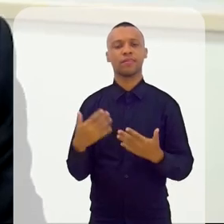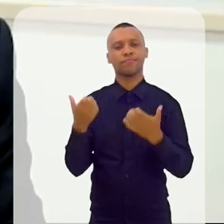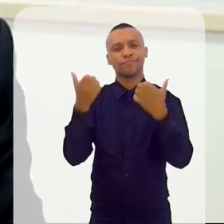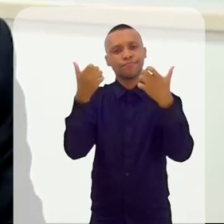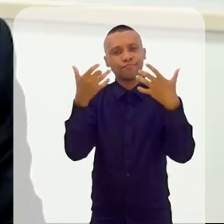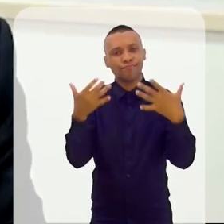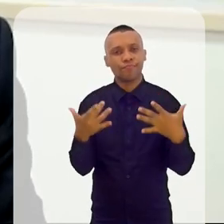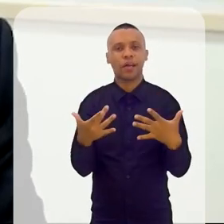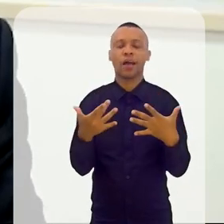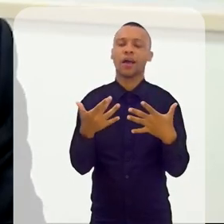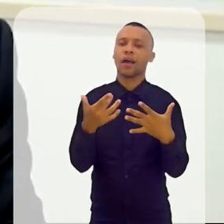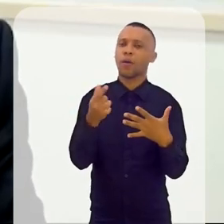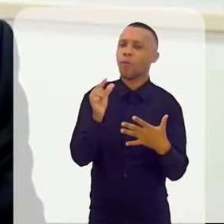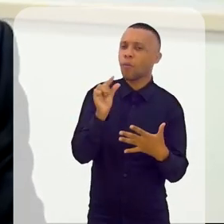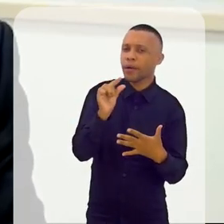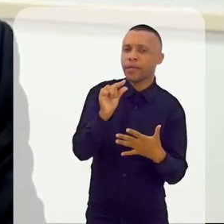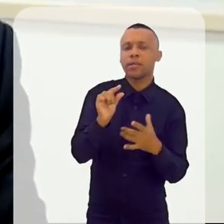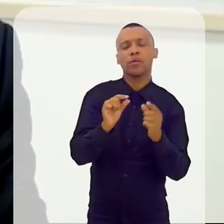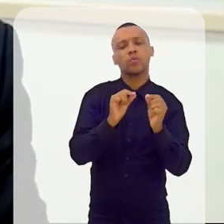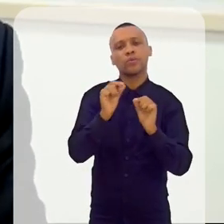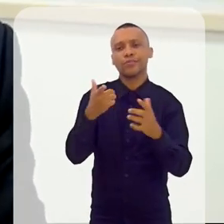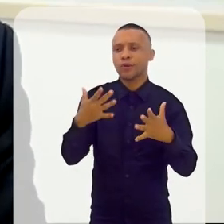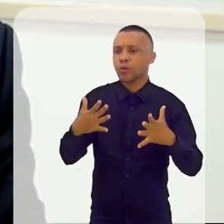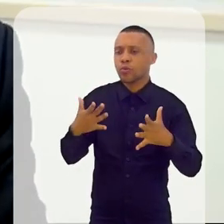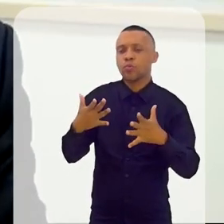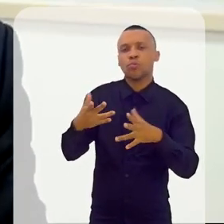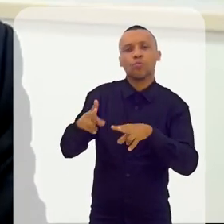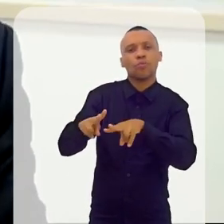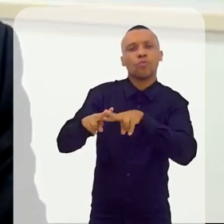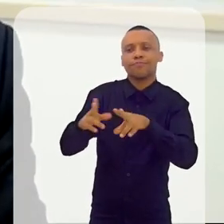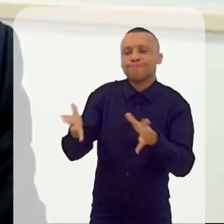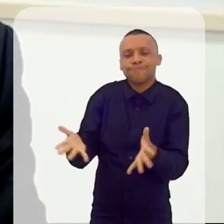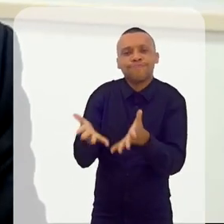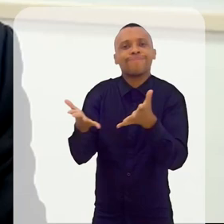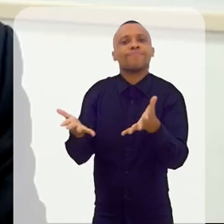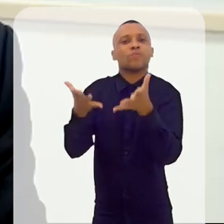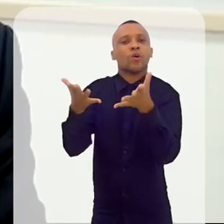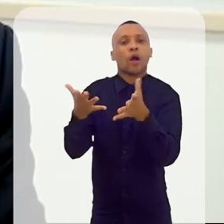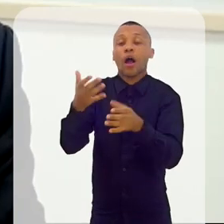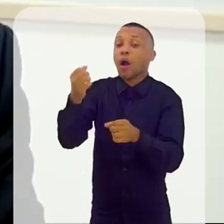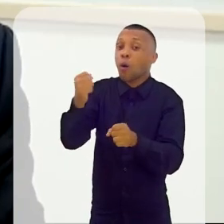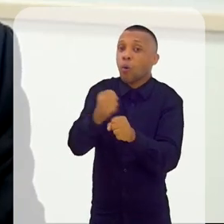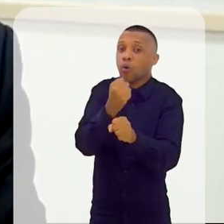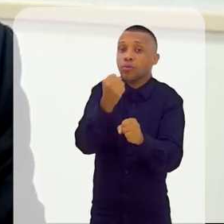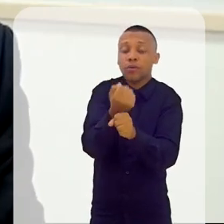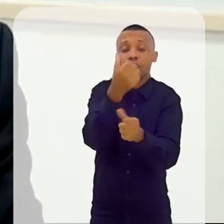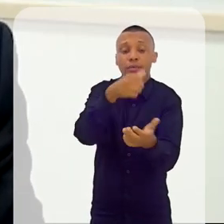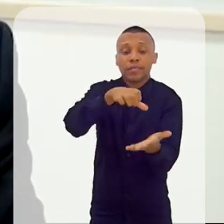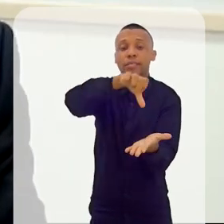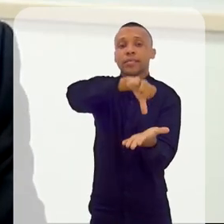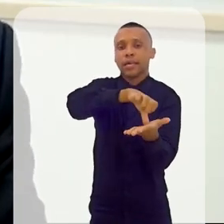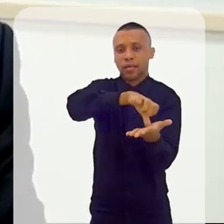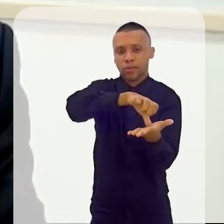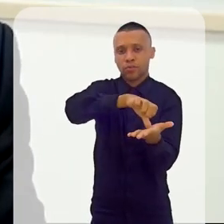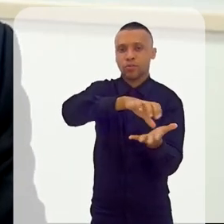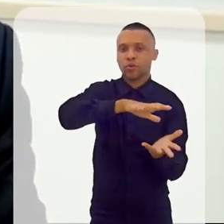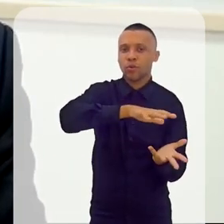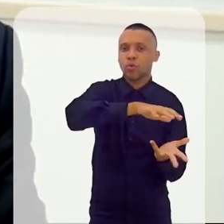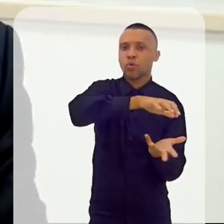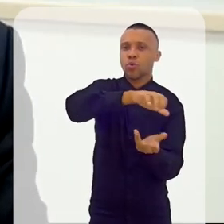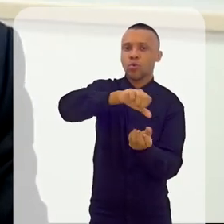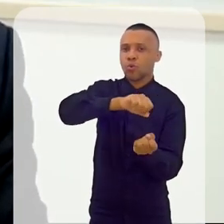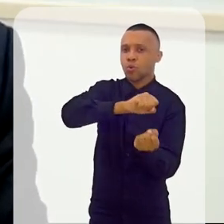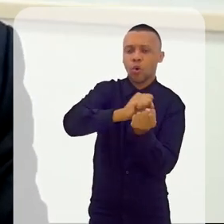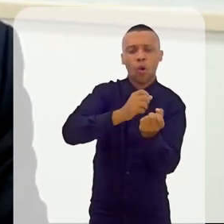contar um pouquinho do que nos levou a construir o Centro de Sustentabilidade, Da ideia até a